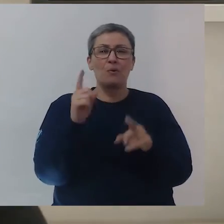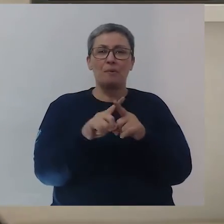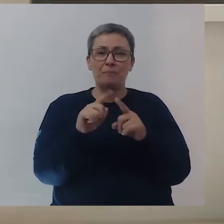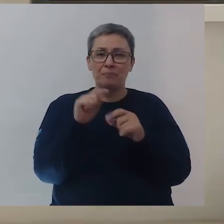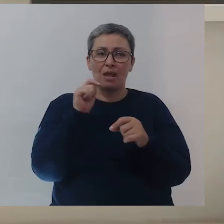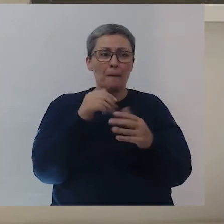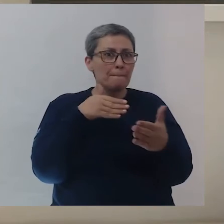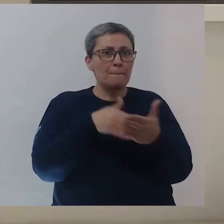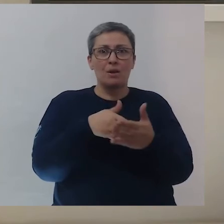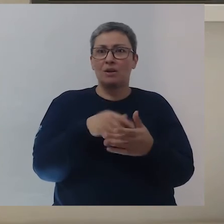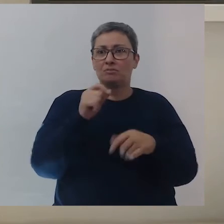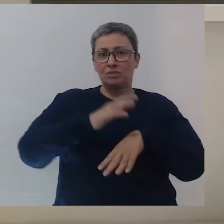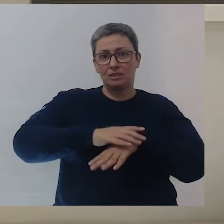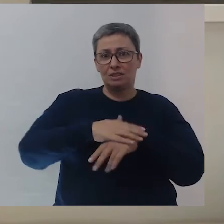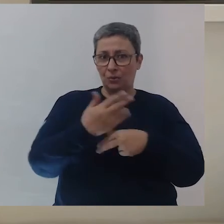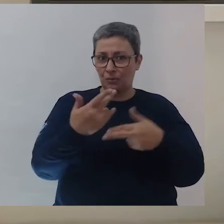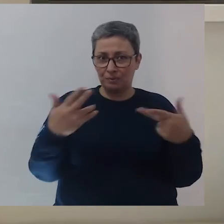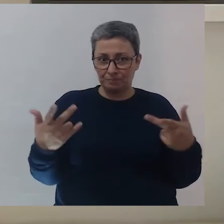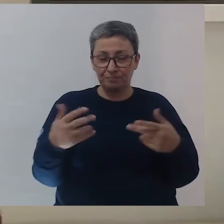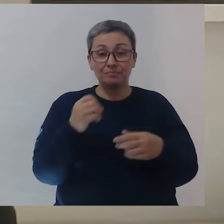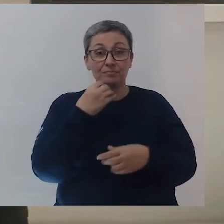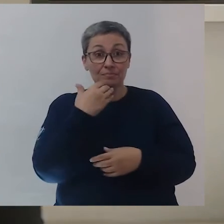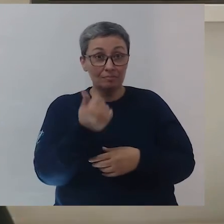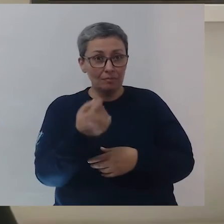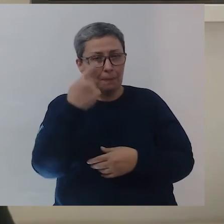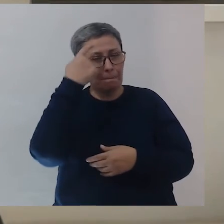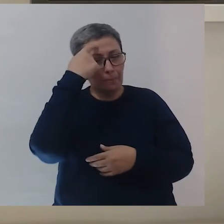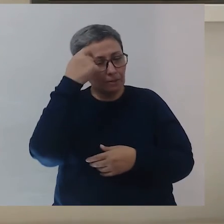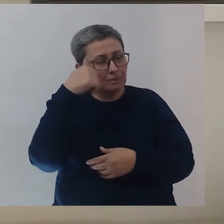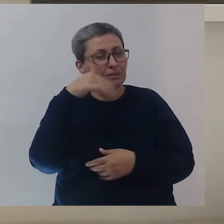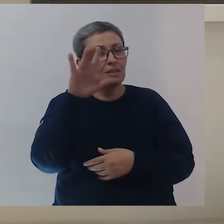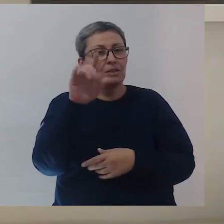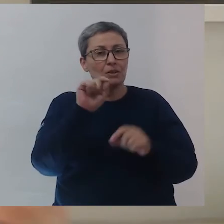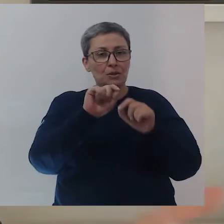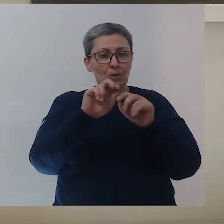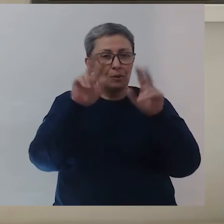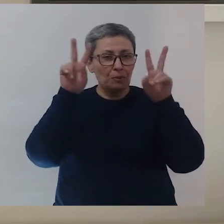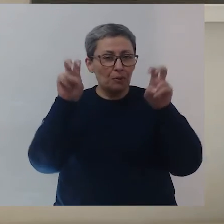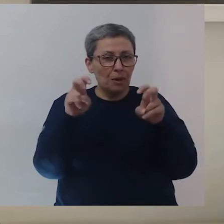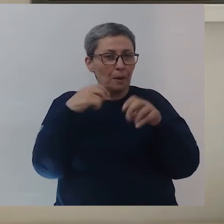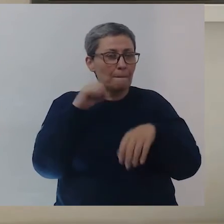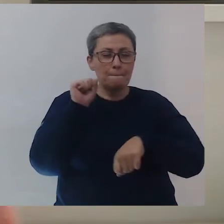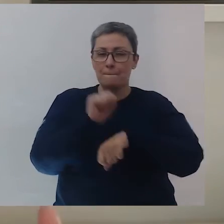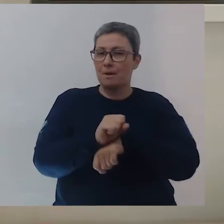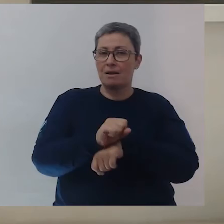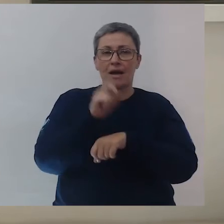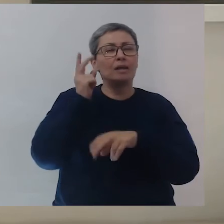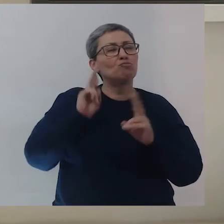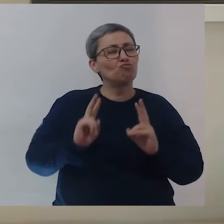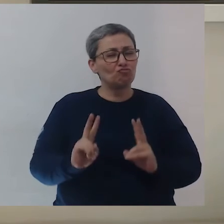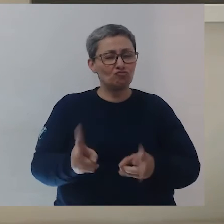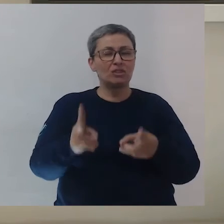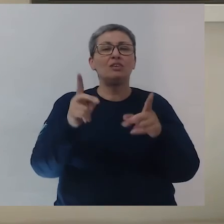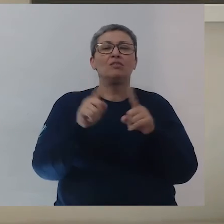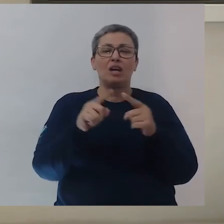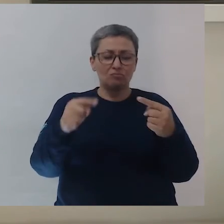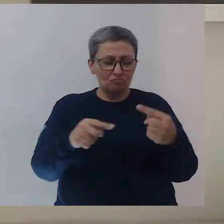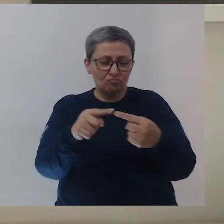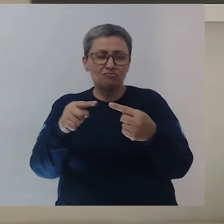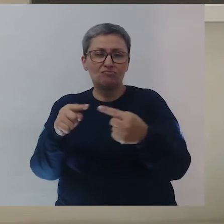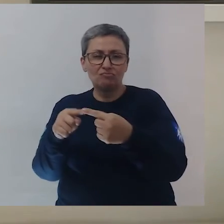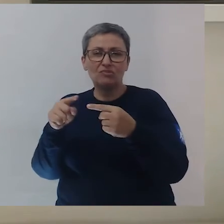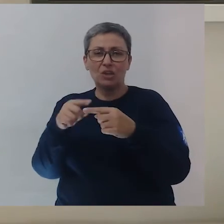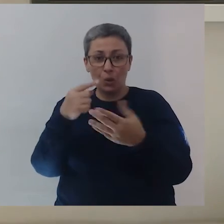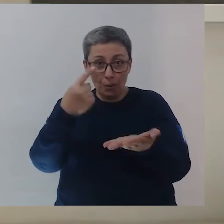impedindo você de realizar alguma coisa. Tá bom? Pense um pouquinho sobre isso e não pare. Siga sempre os encontros dos seus objetivos.